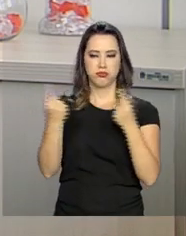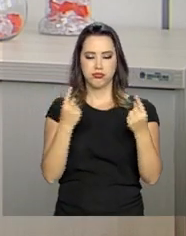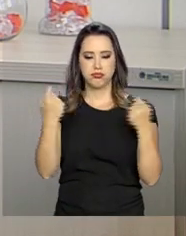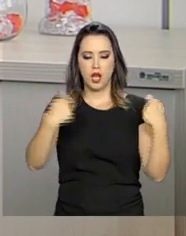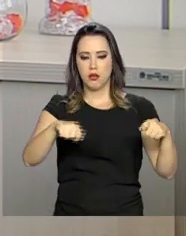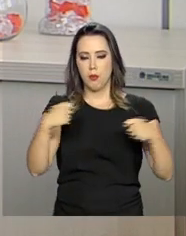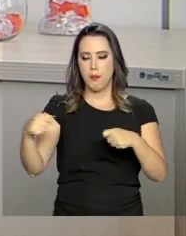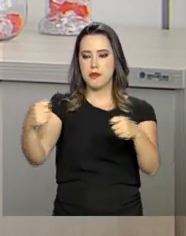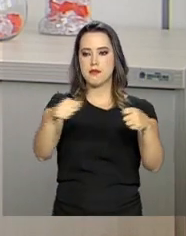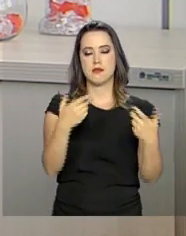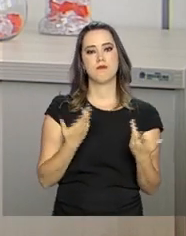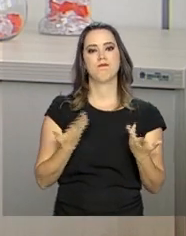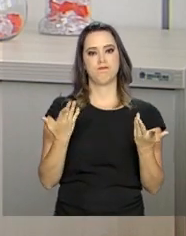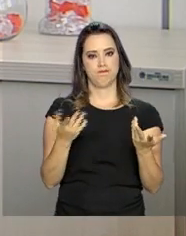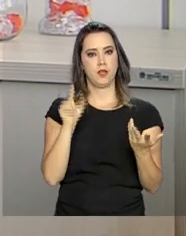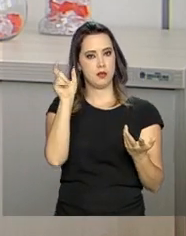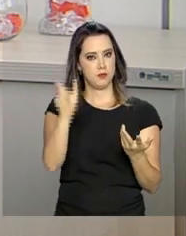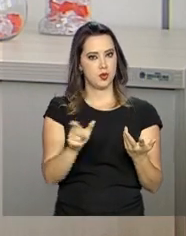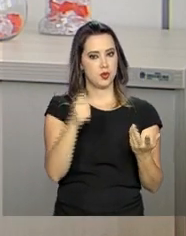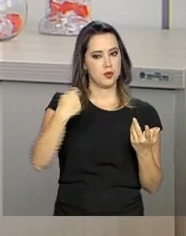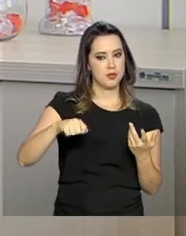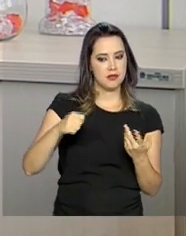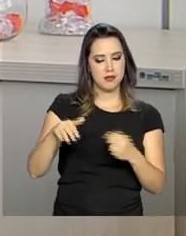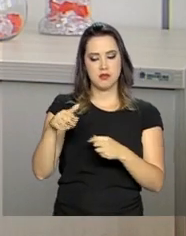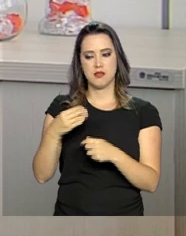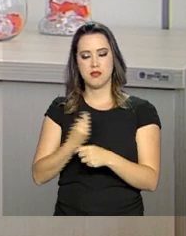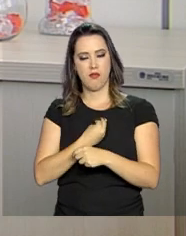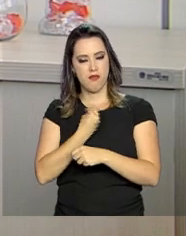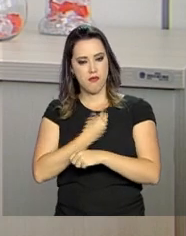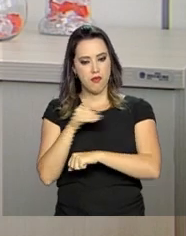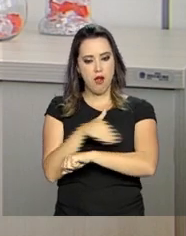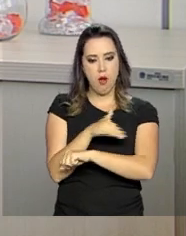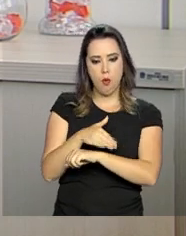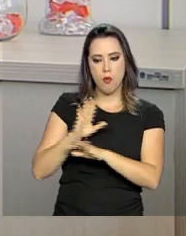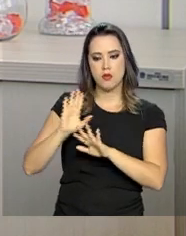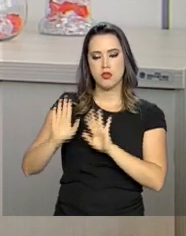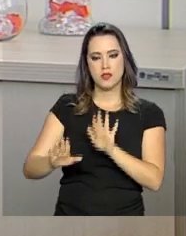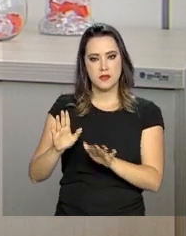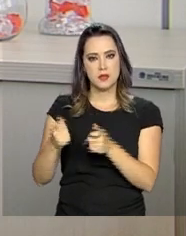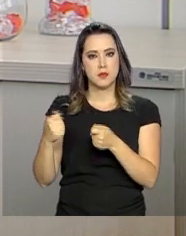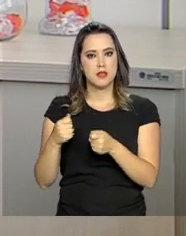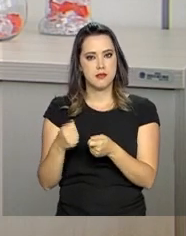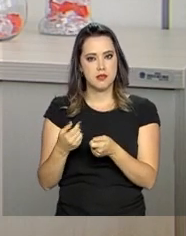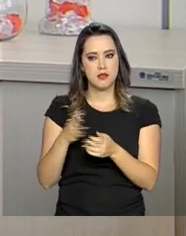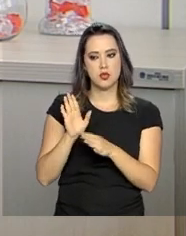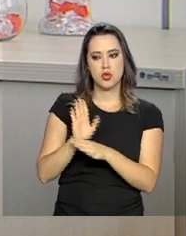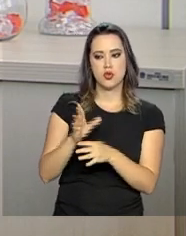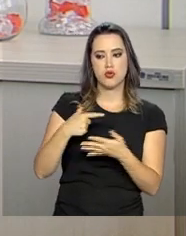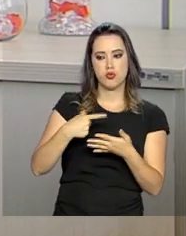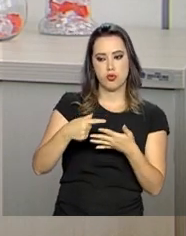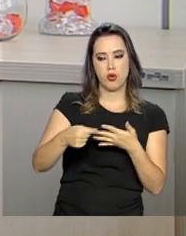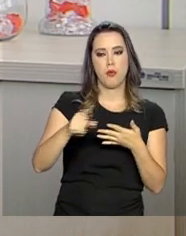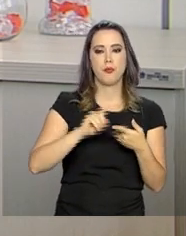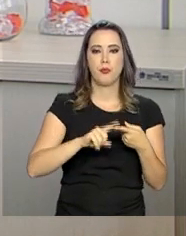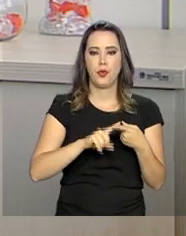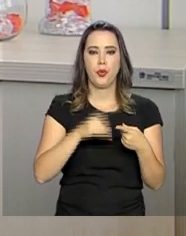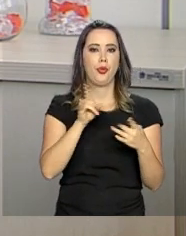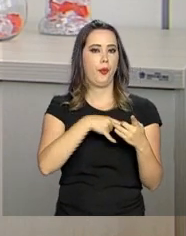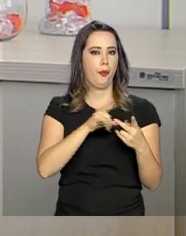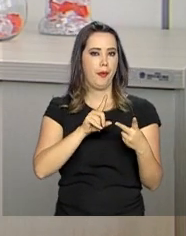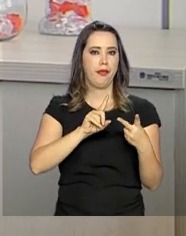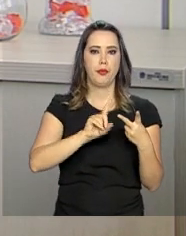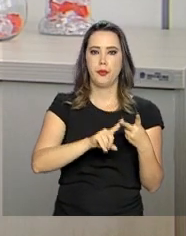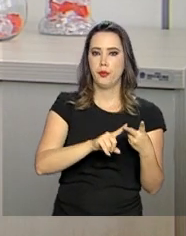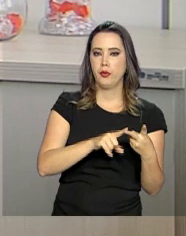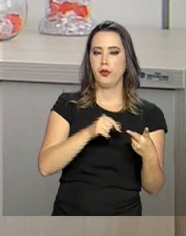das pessoas que estão em situação de rua e que nos procuram, precisam de encaminhamento para conseguir seus documentos